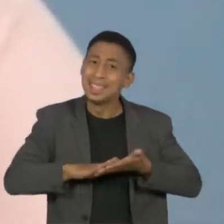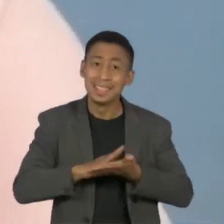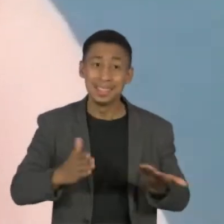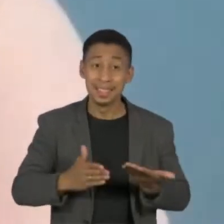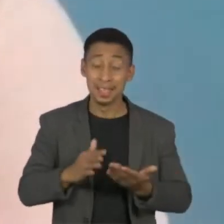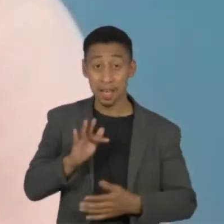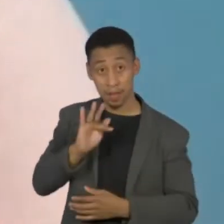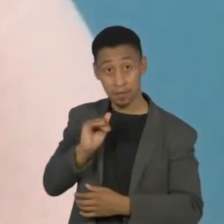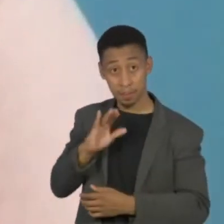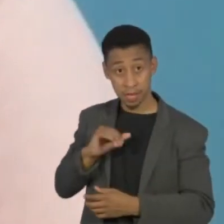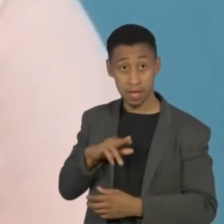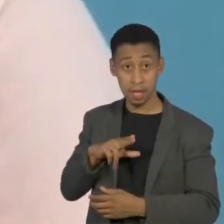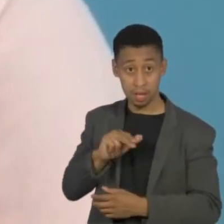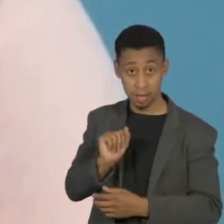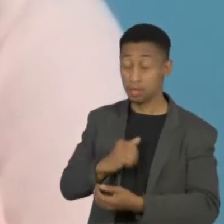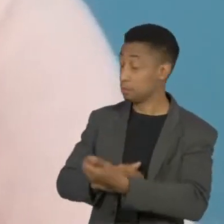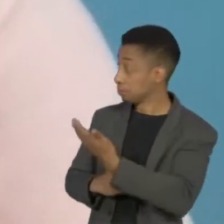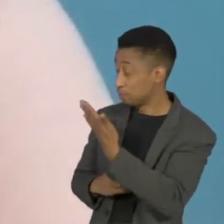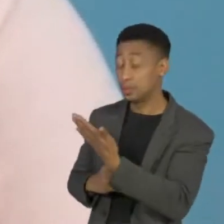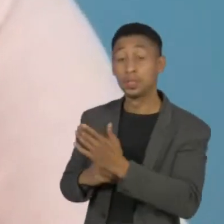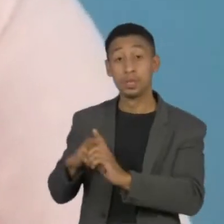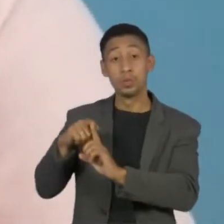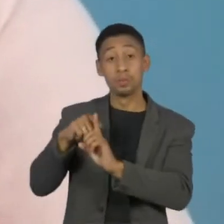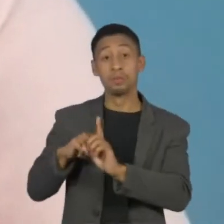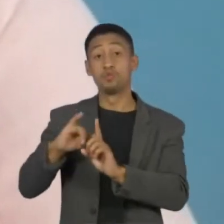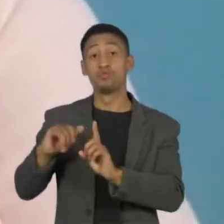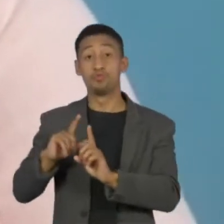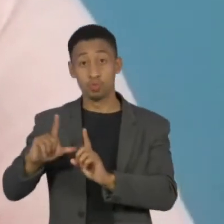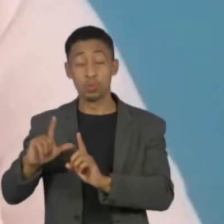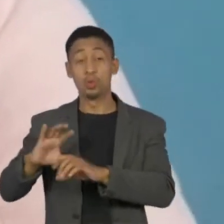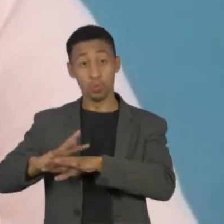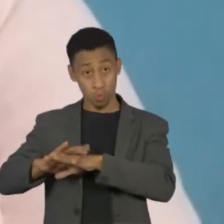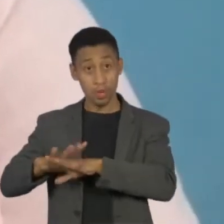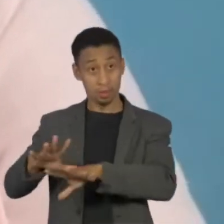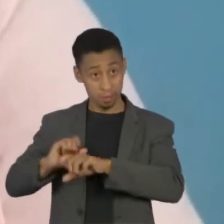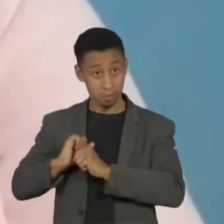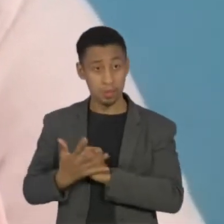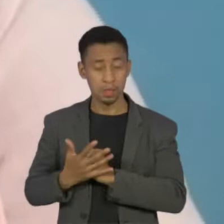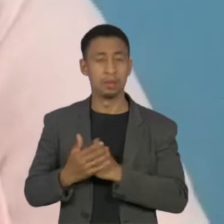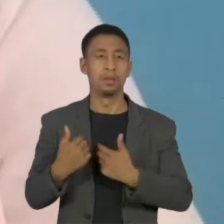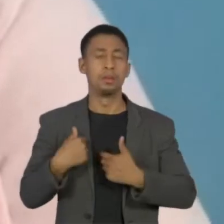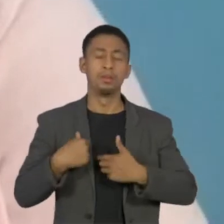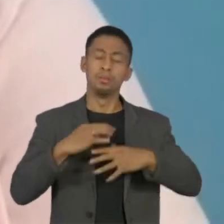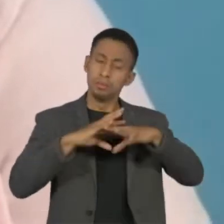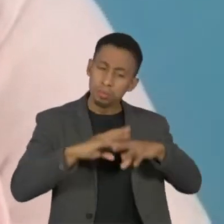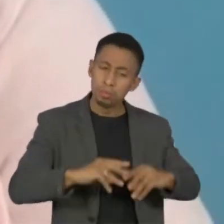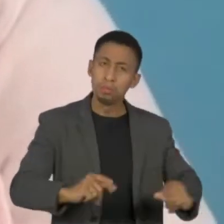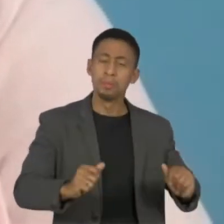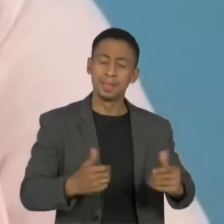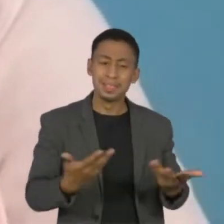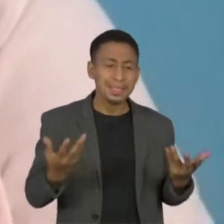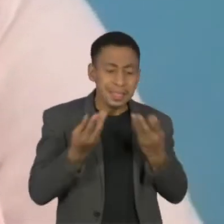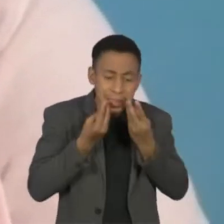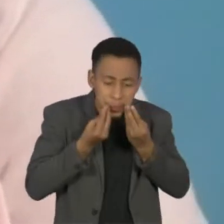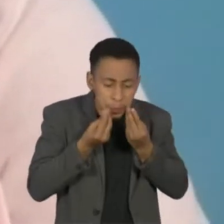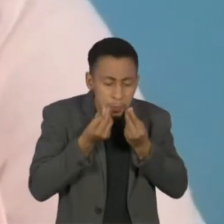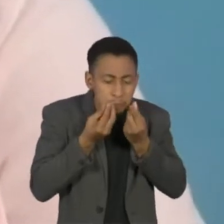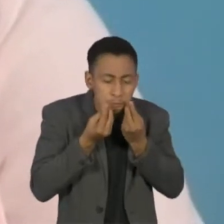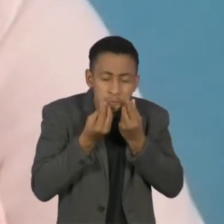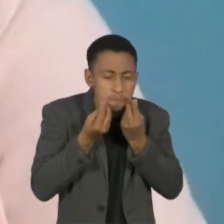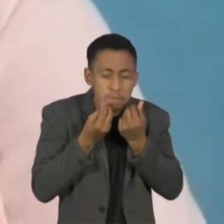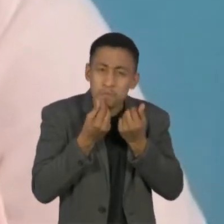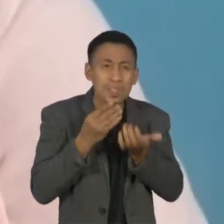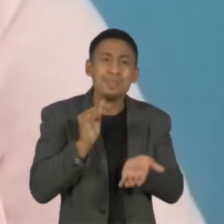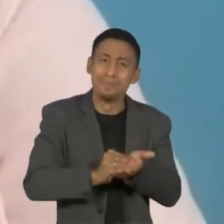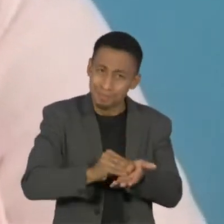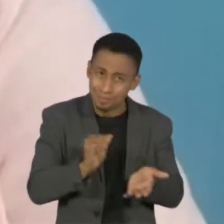que ficou doente em junho. Eu ainda não recuperei 100% do olfato nem do paladar. O olfato demorou